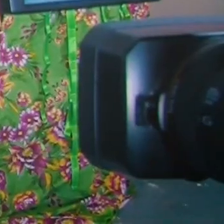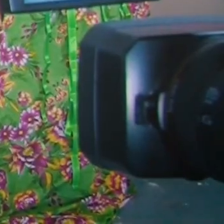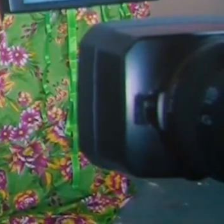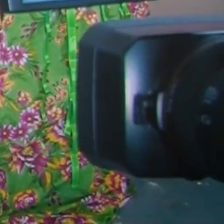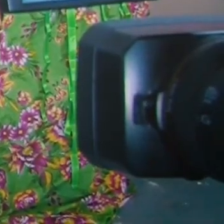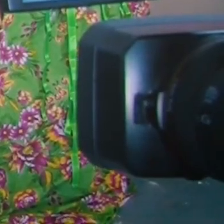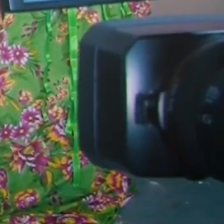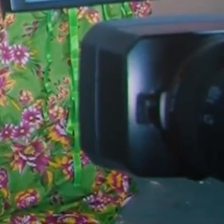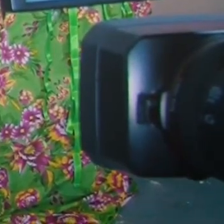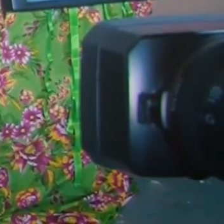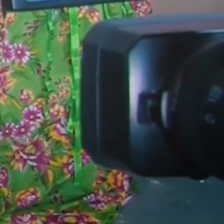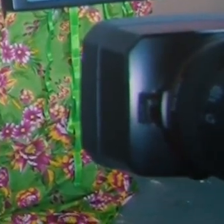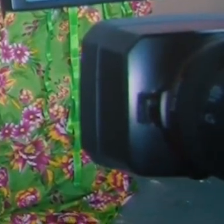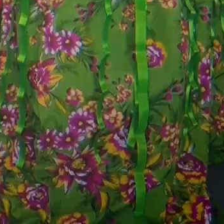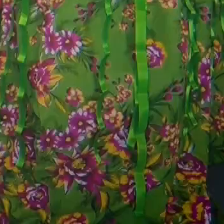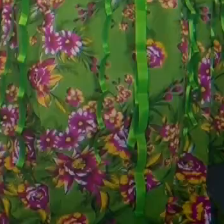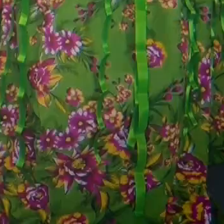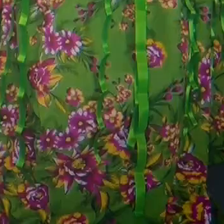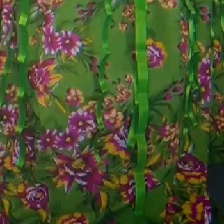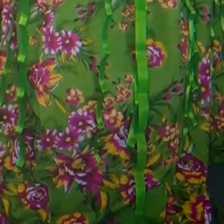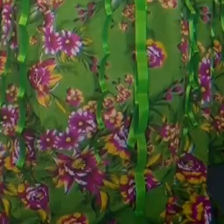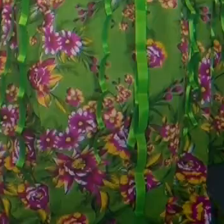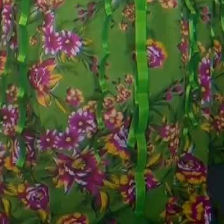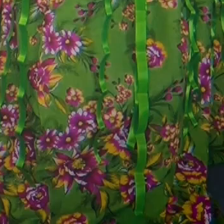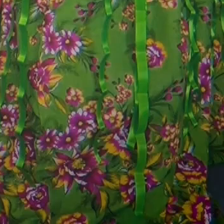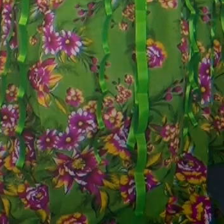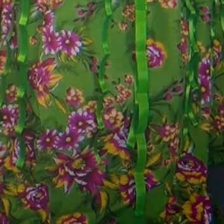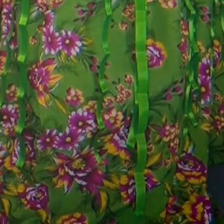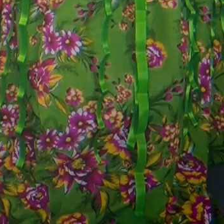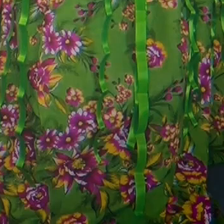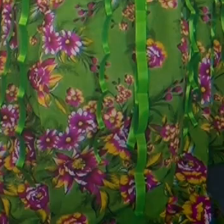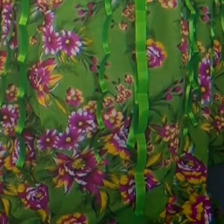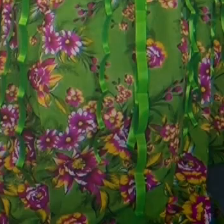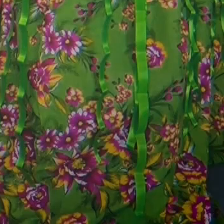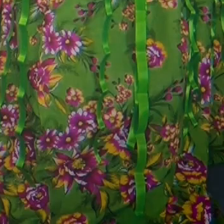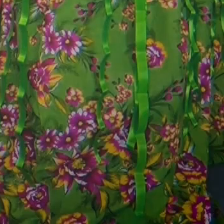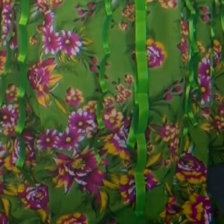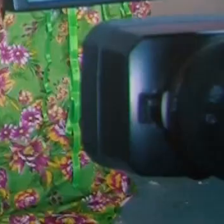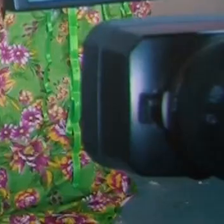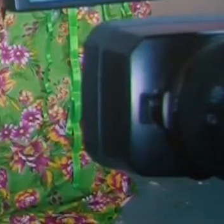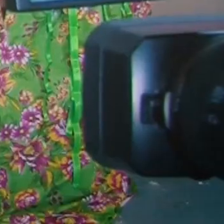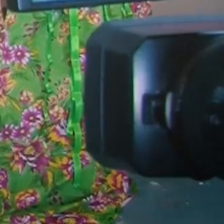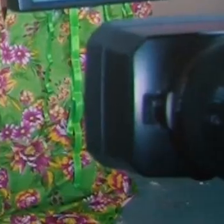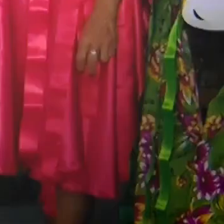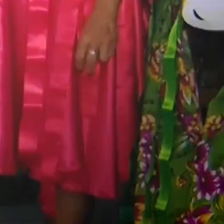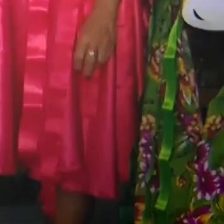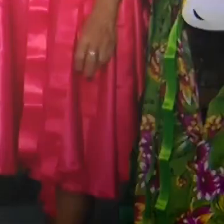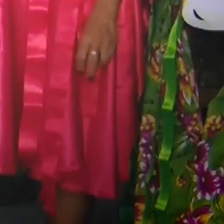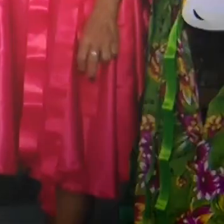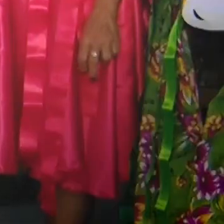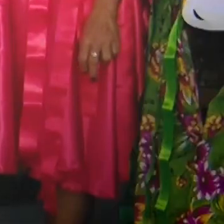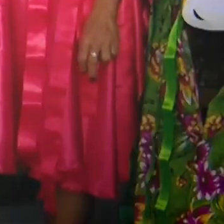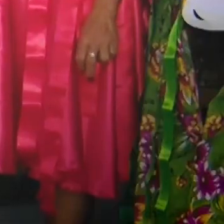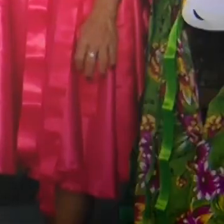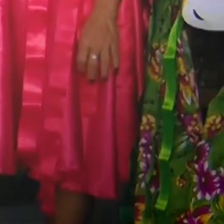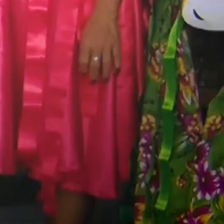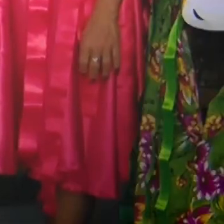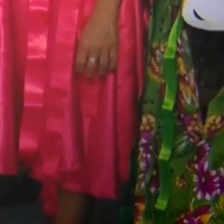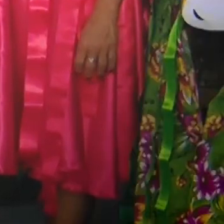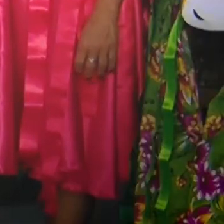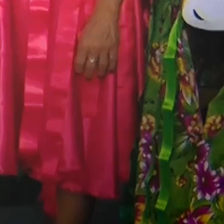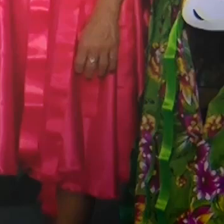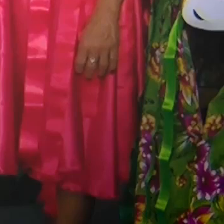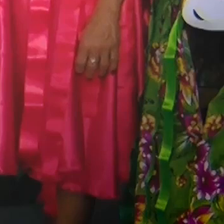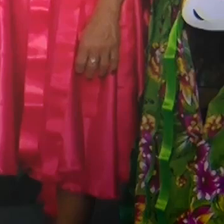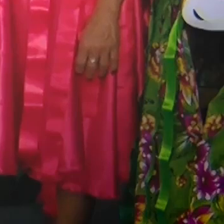A gente sai em casa, em casa, ia dançar com as figuras, a dona do baile, o caboclo e o boi. A apresentação, o boi,